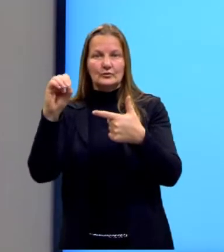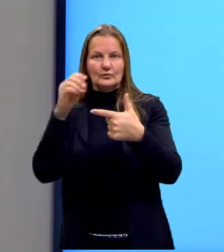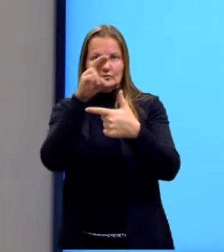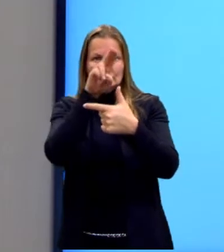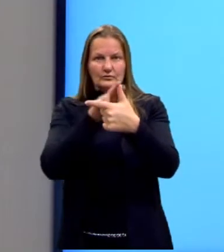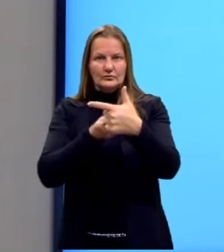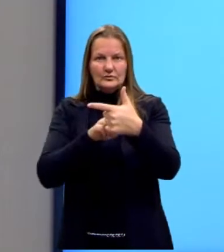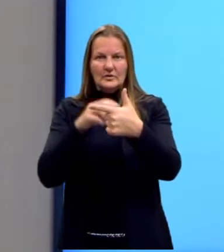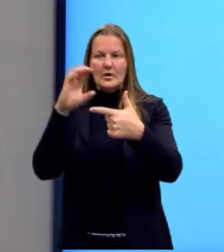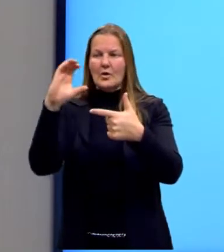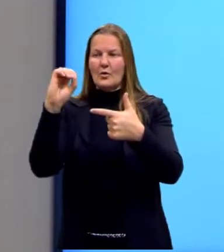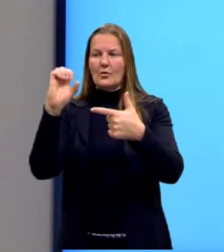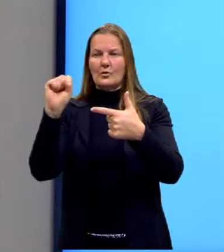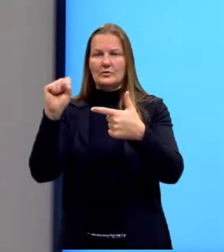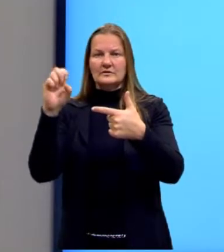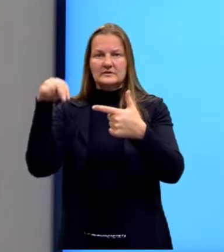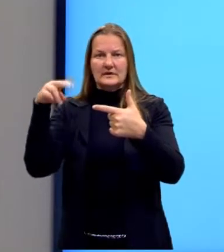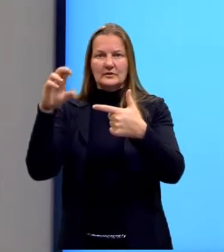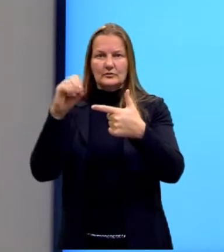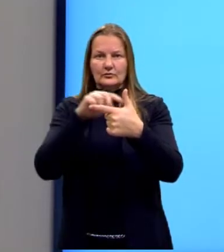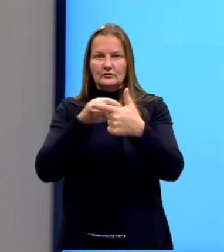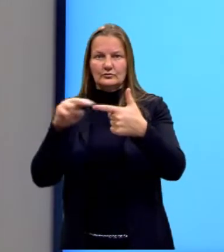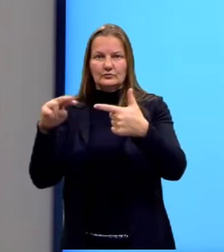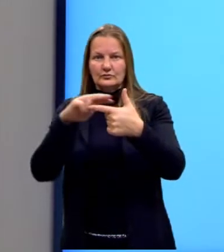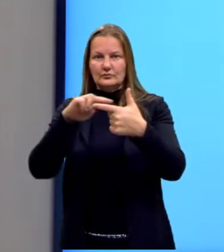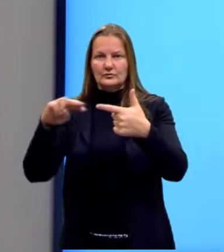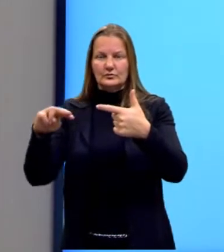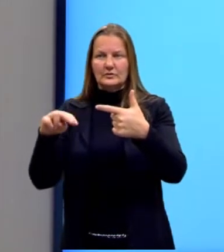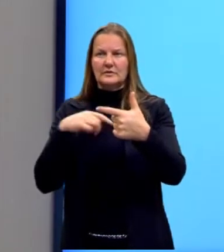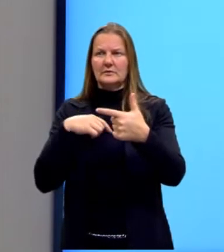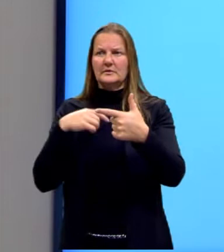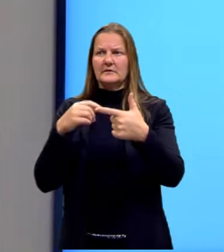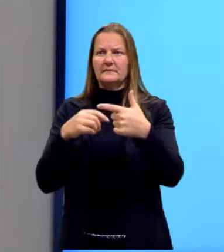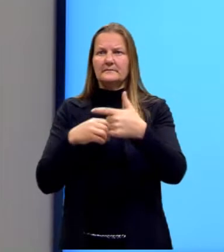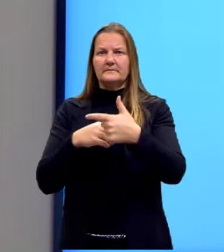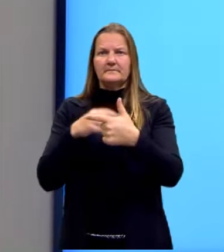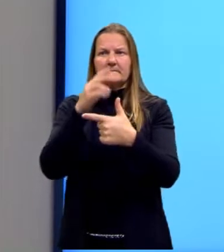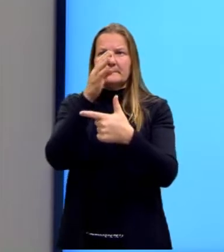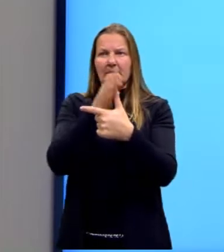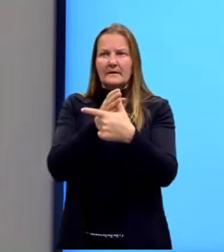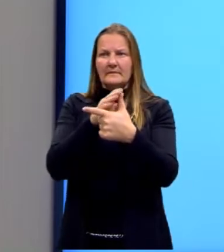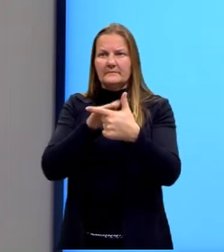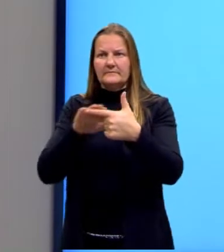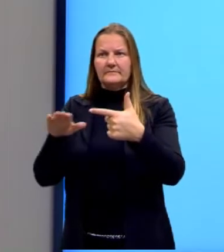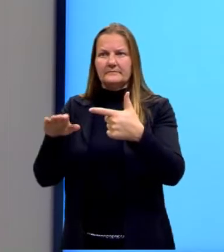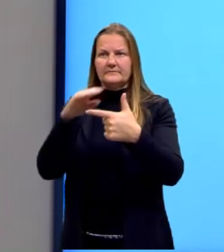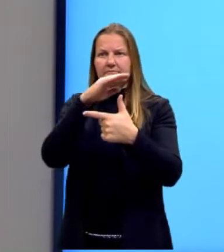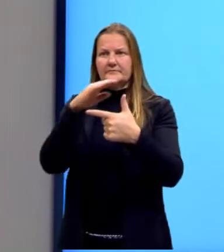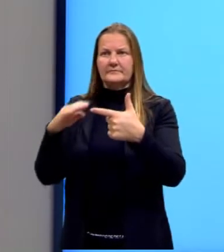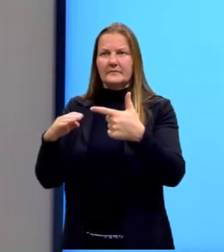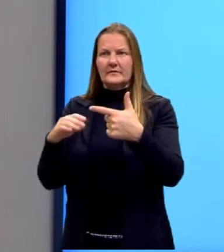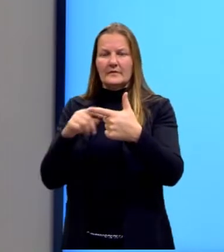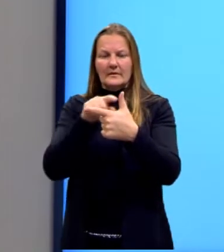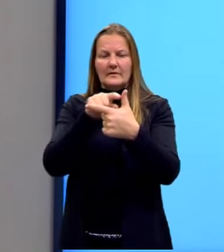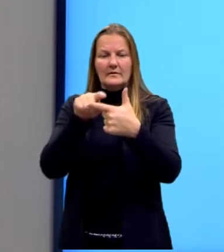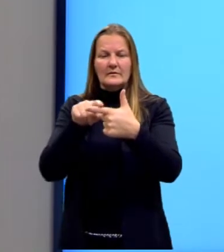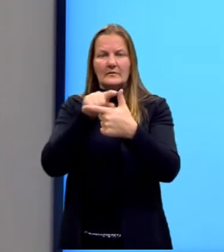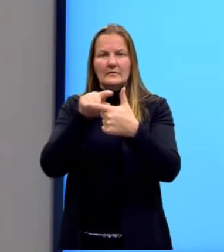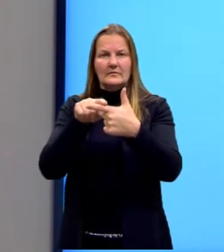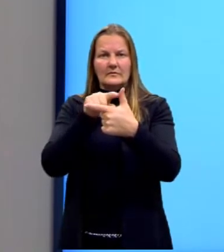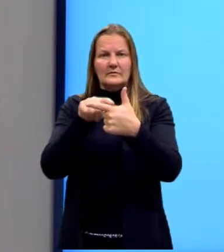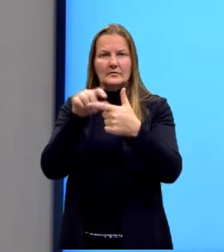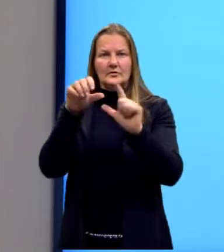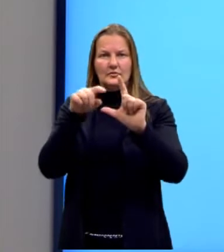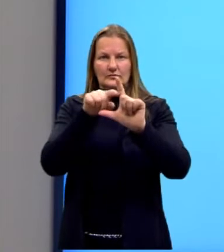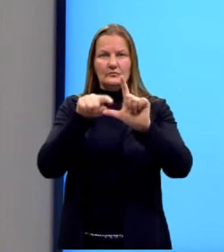retângulo, marcados, então, seus vértices e também seus lados. Podemos visualizar o ângulo de 90 graus